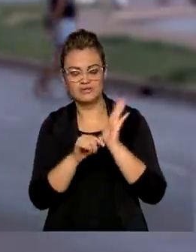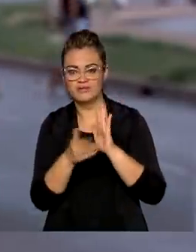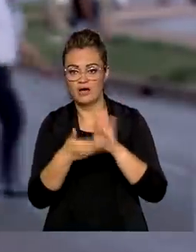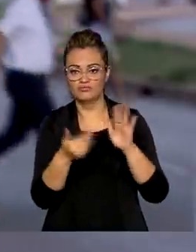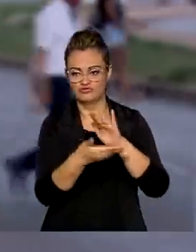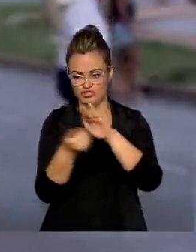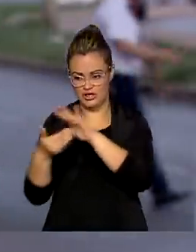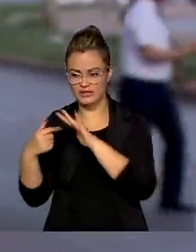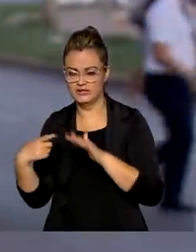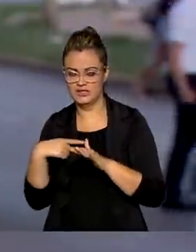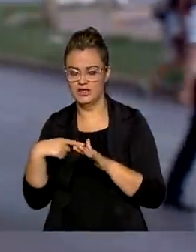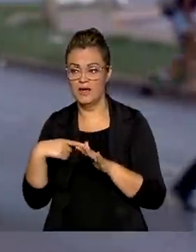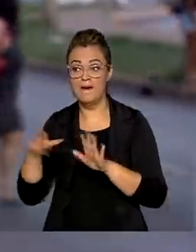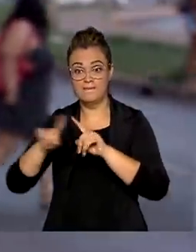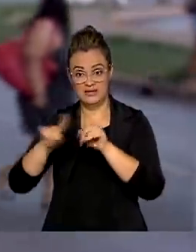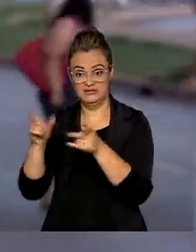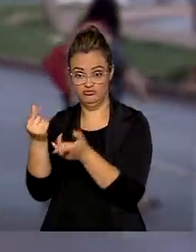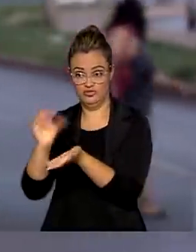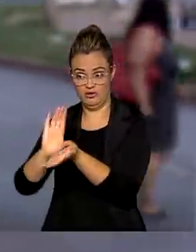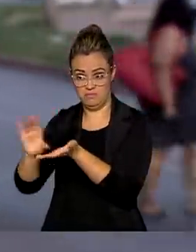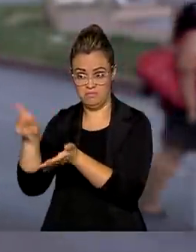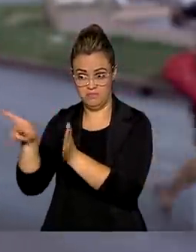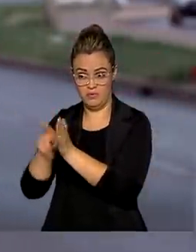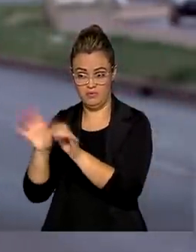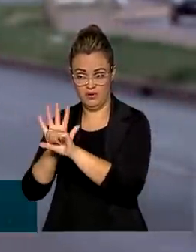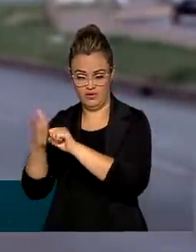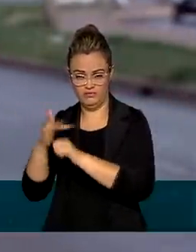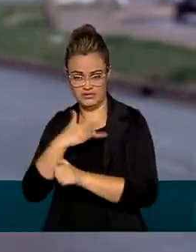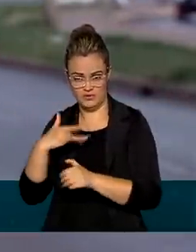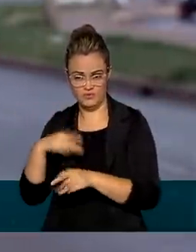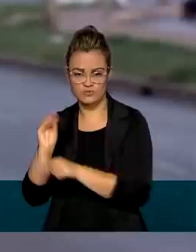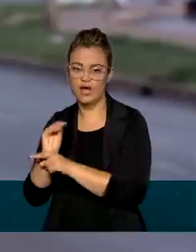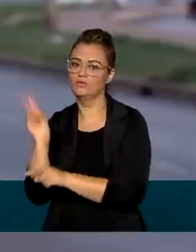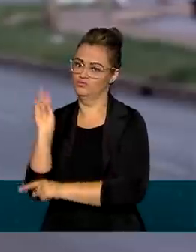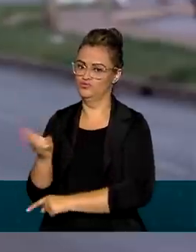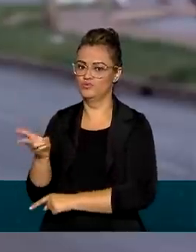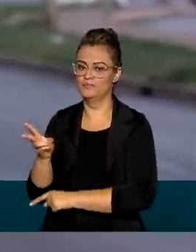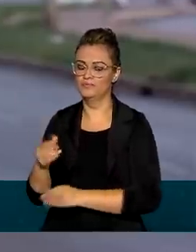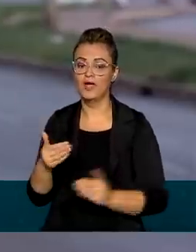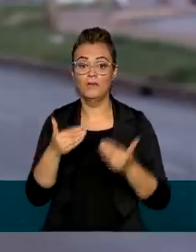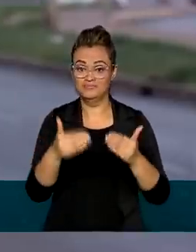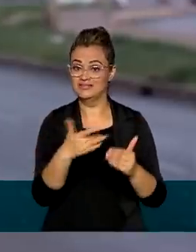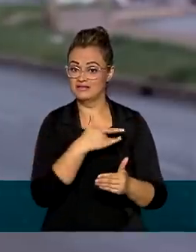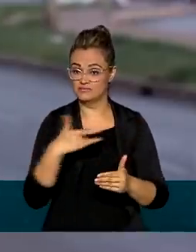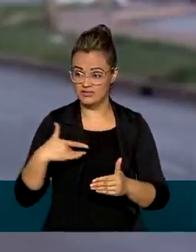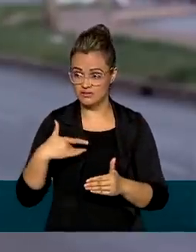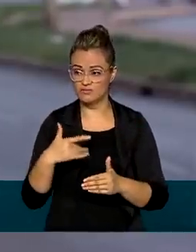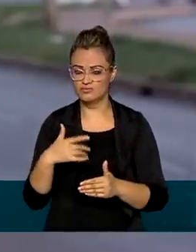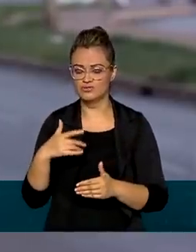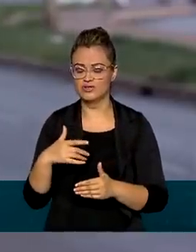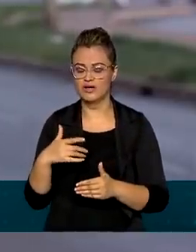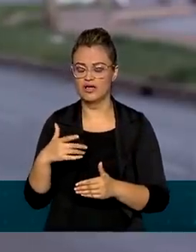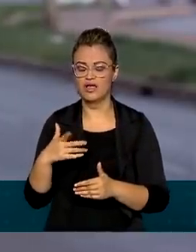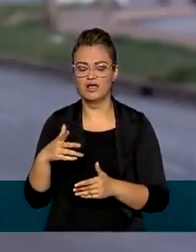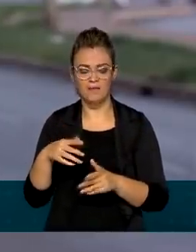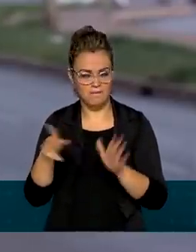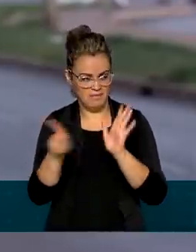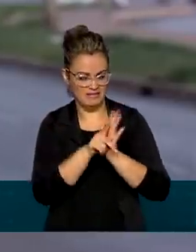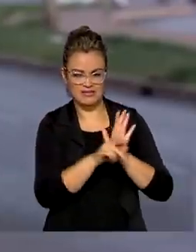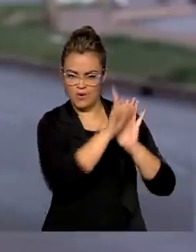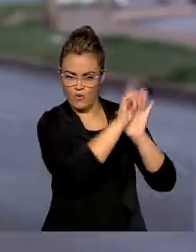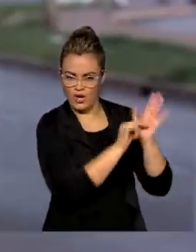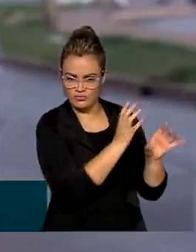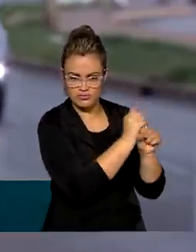vão afetar o combate à Covid-19. Como os gastos do Ministério da Saúde com a pandemia não entram nos